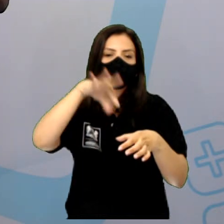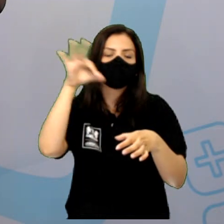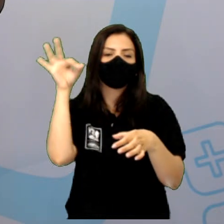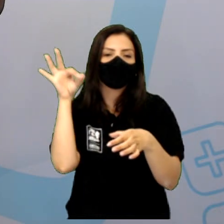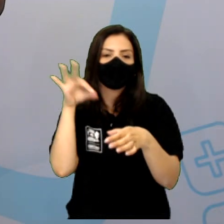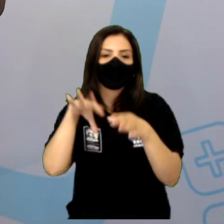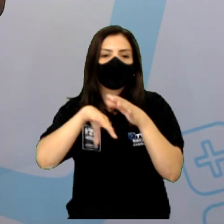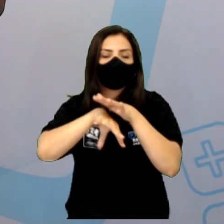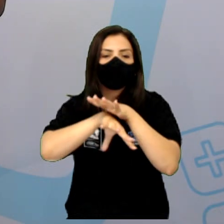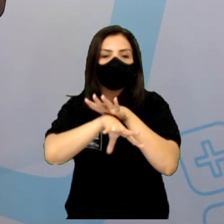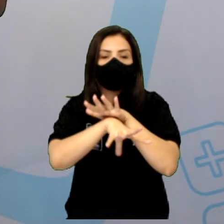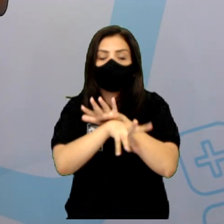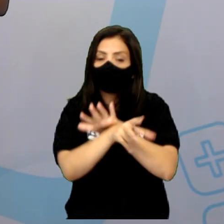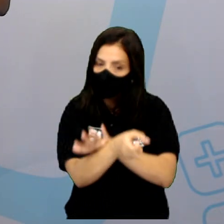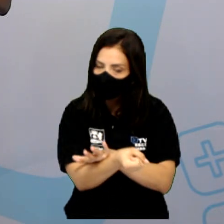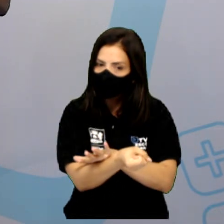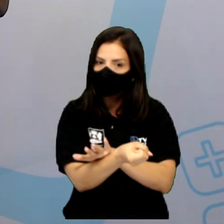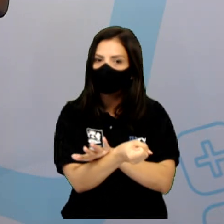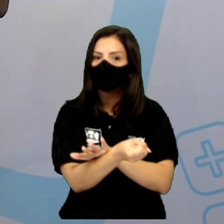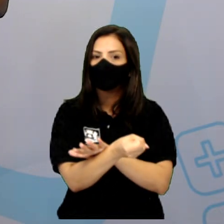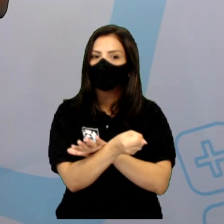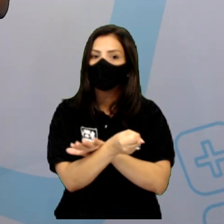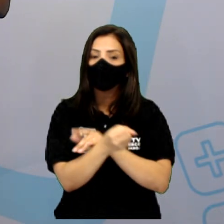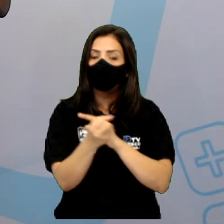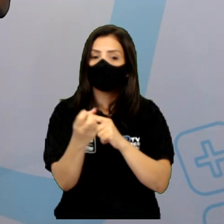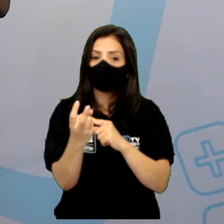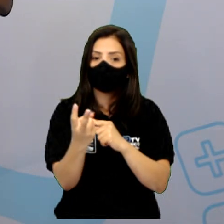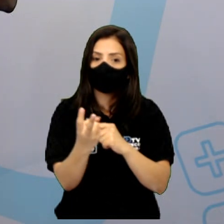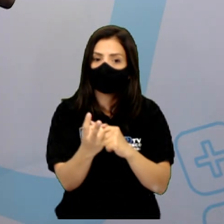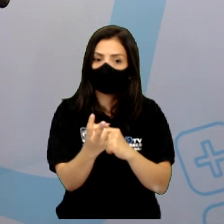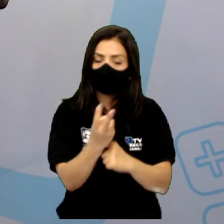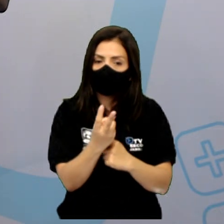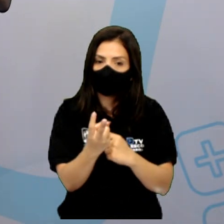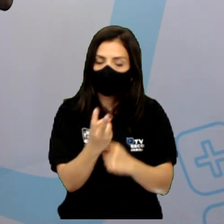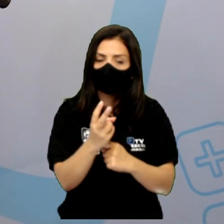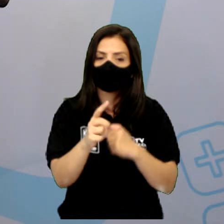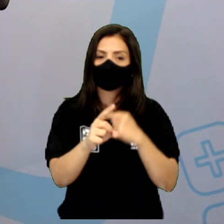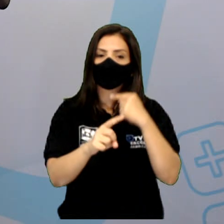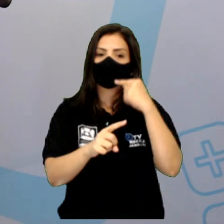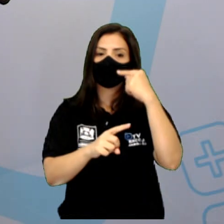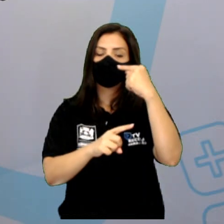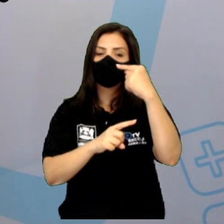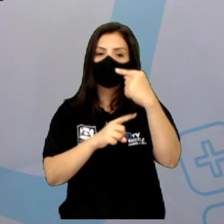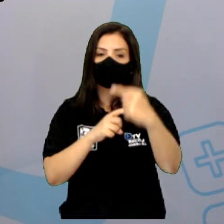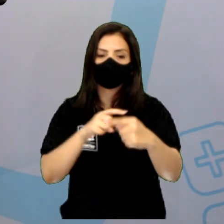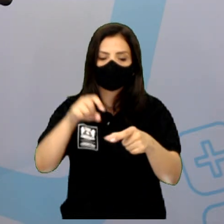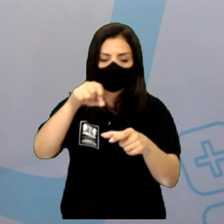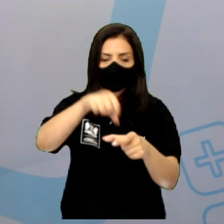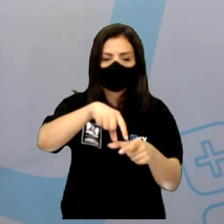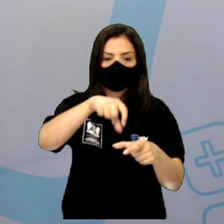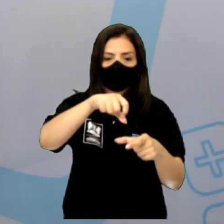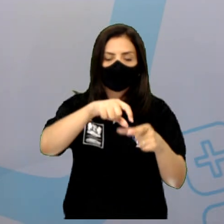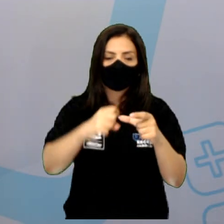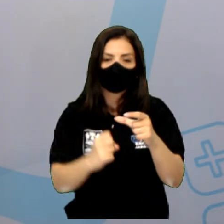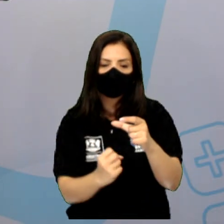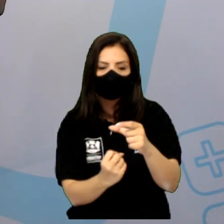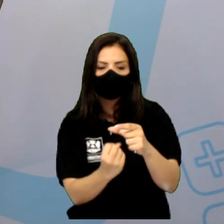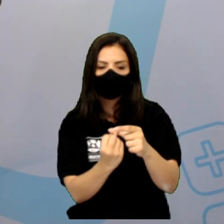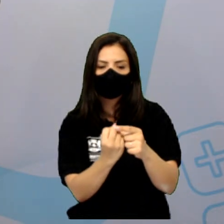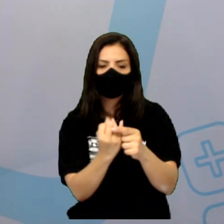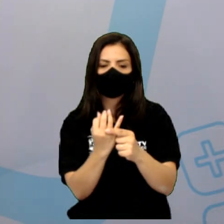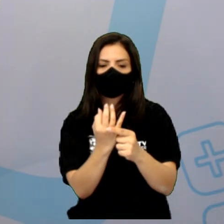guardadas, protegidas e depois essas sementes vão se tornar novas